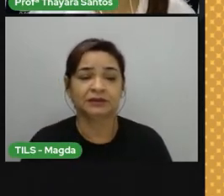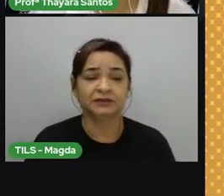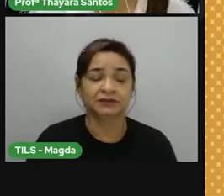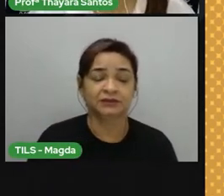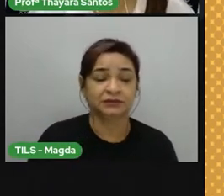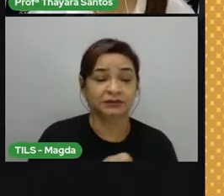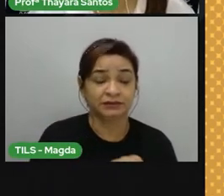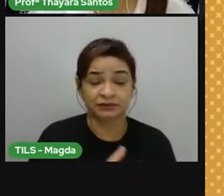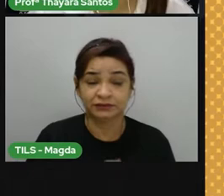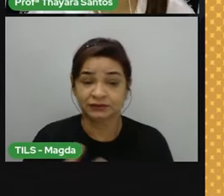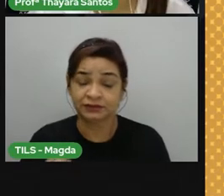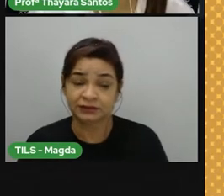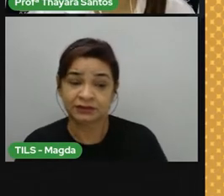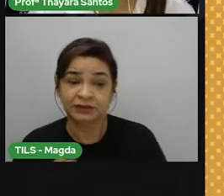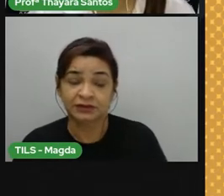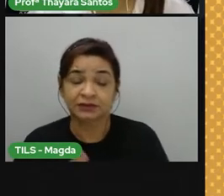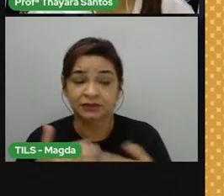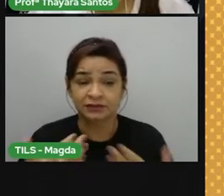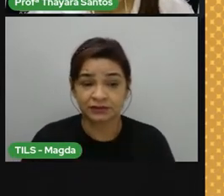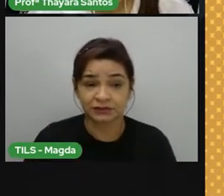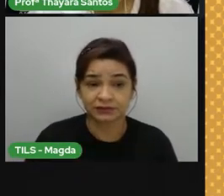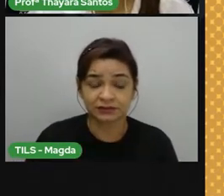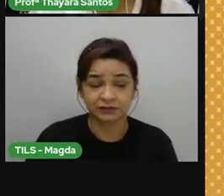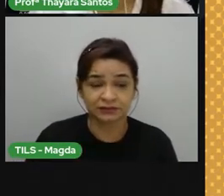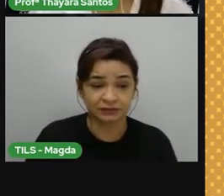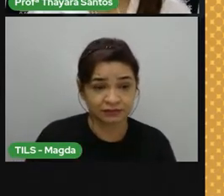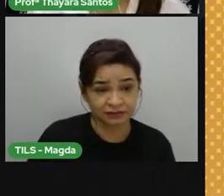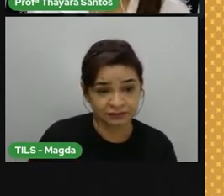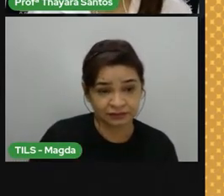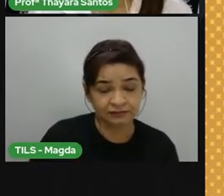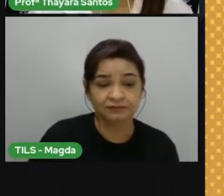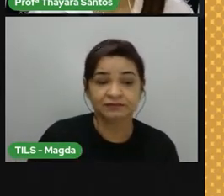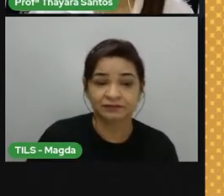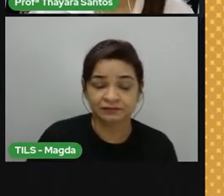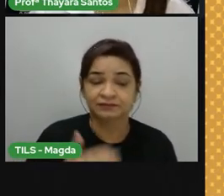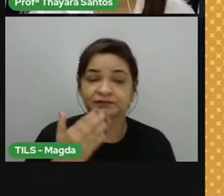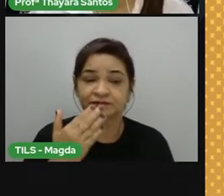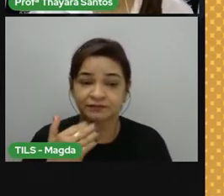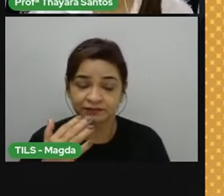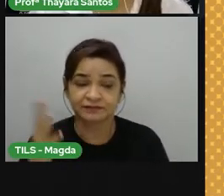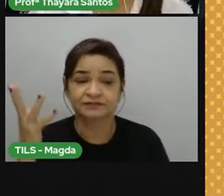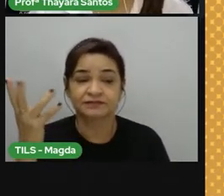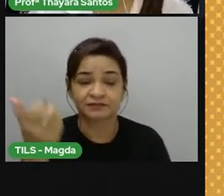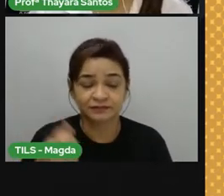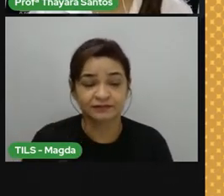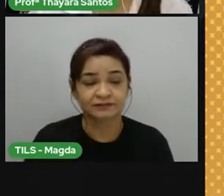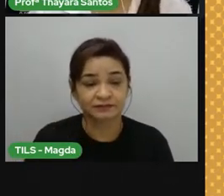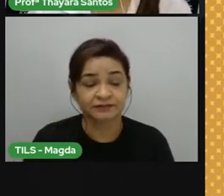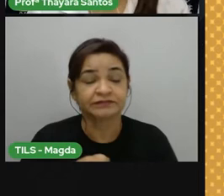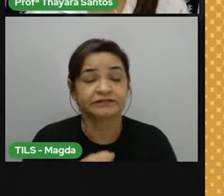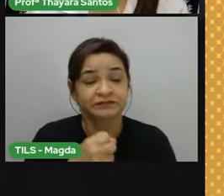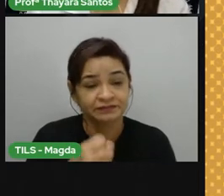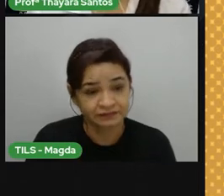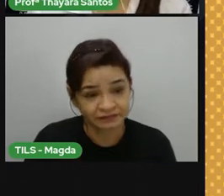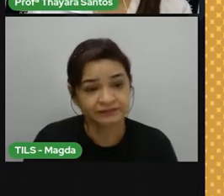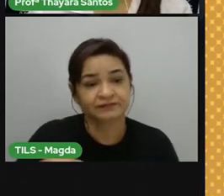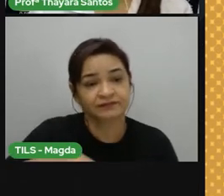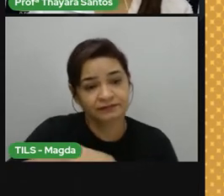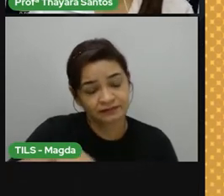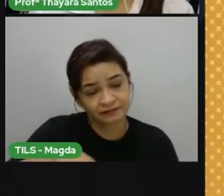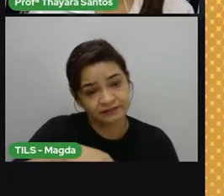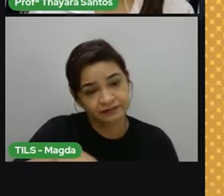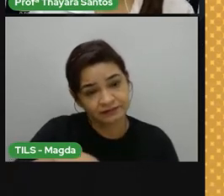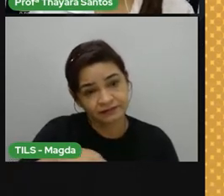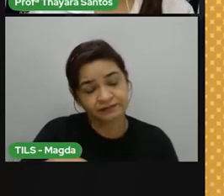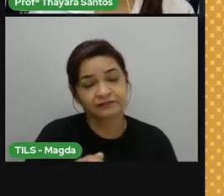vendidos e tem mais chances deles irem parar na nossa mesa. Então, o clima também vai influenciar na culinária. Sem